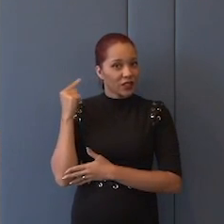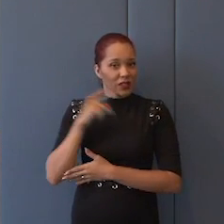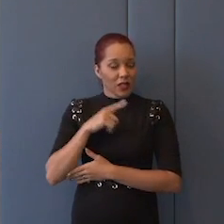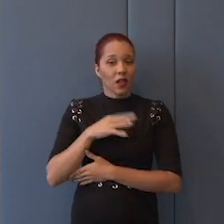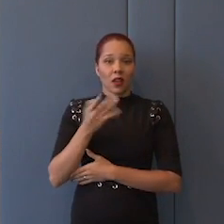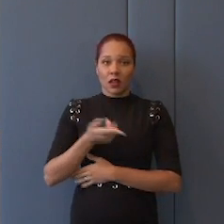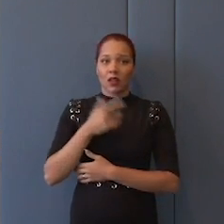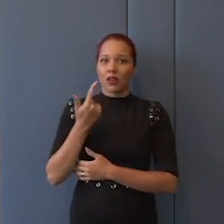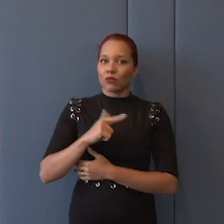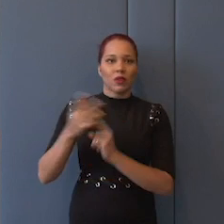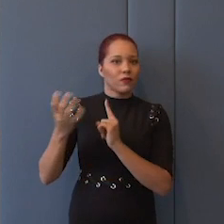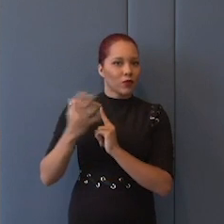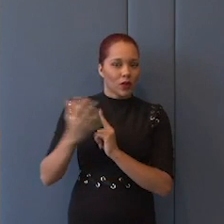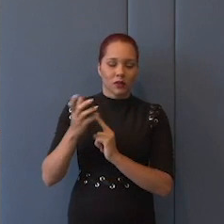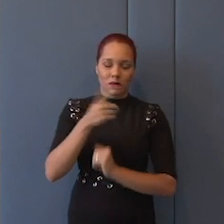influente sobre a nossa.